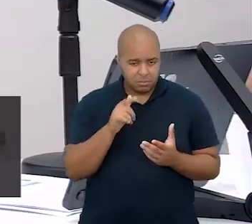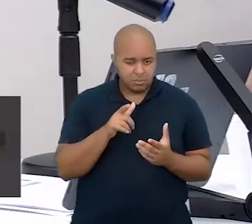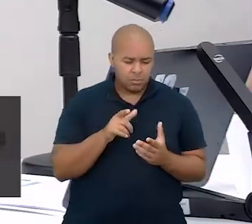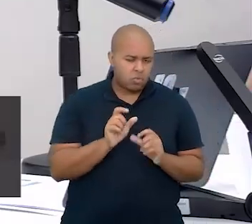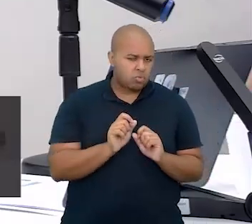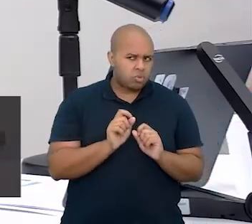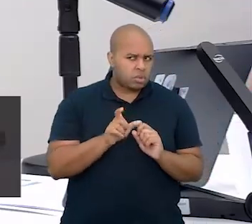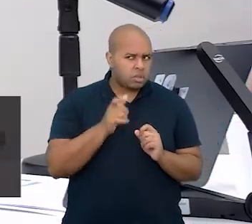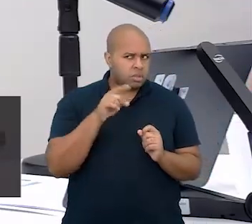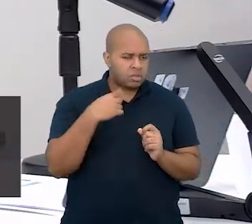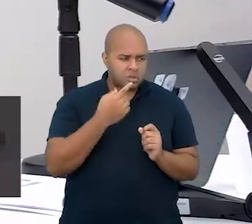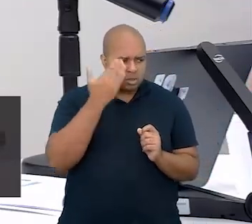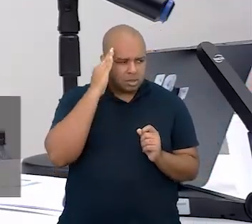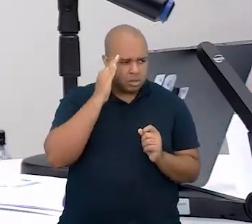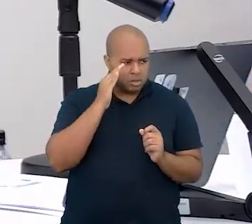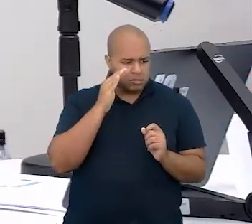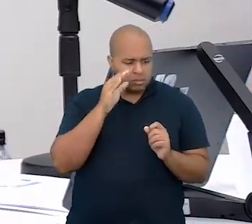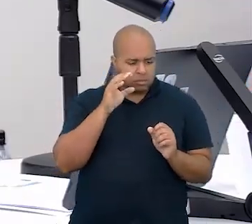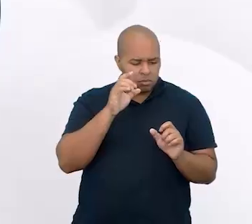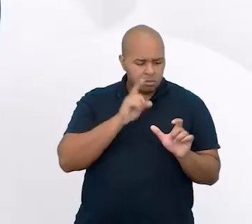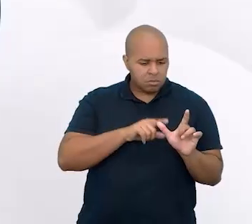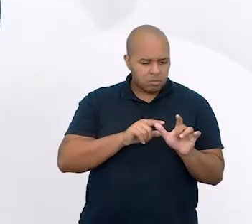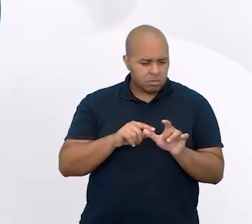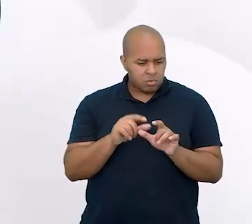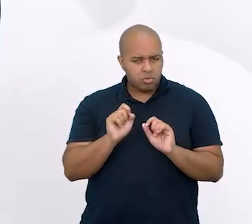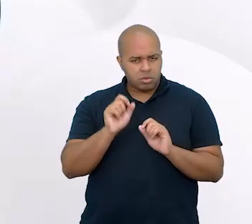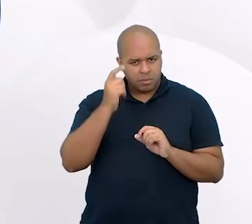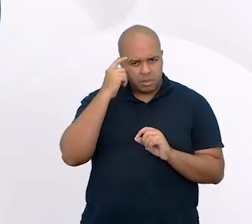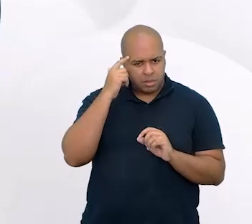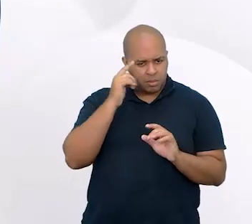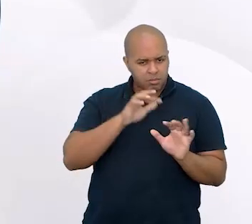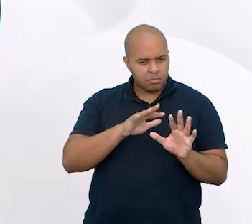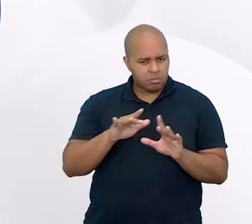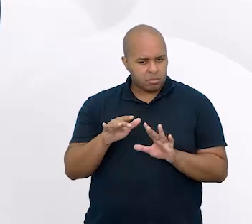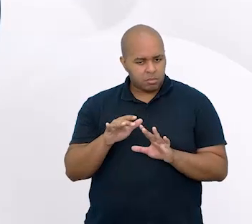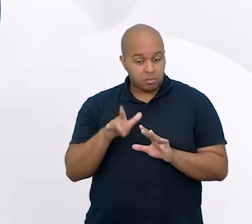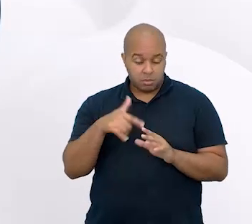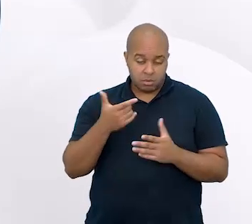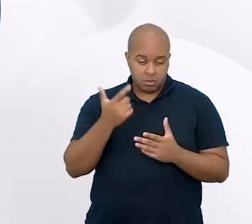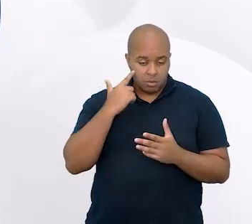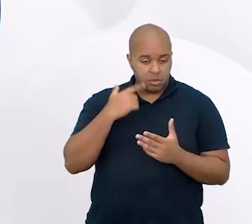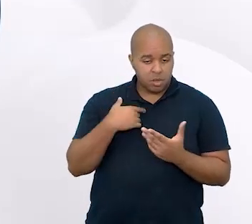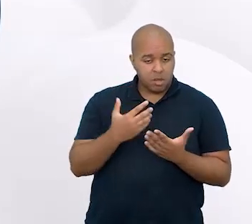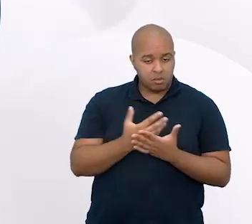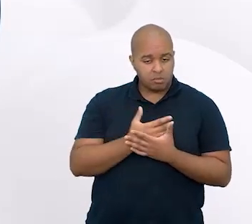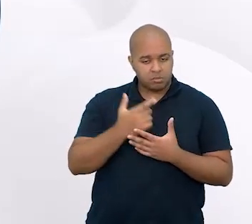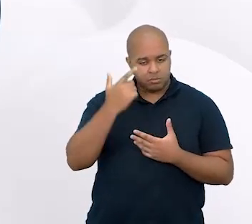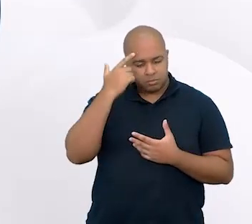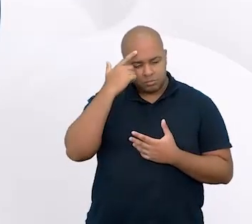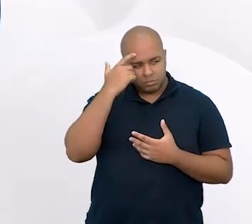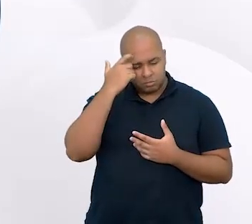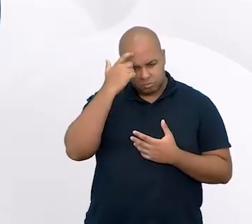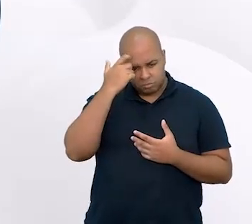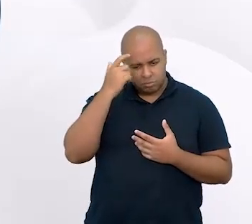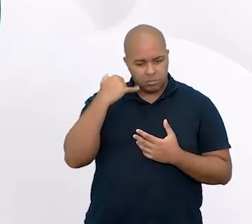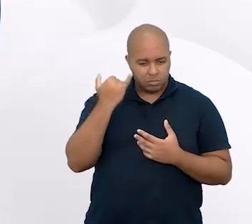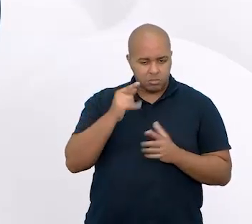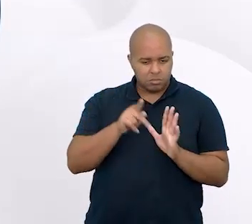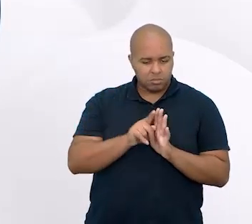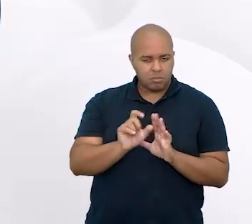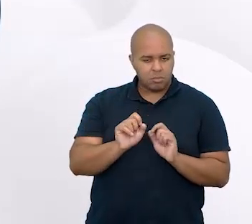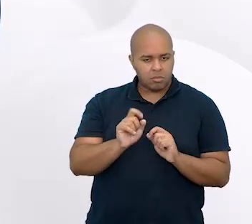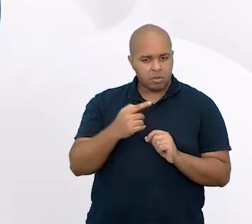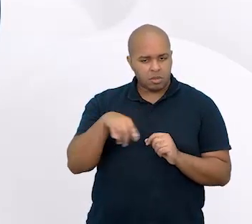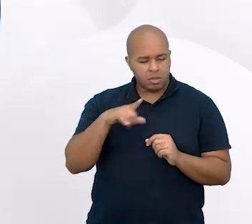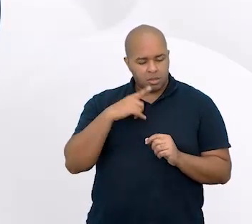O que que entendemos por alfabetização? O que pensar sobre alfabetização? Então, alguns conceitos são extremamente importantes a